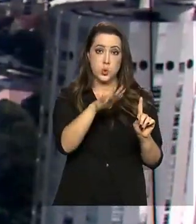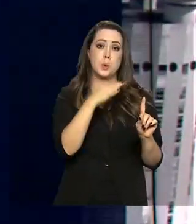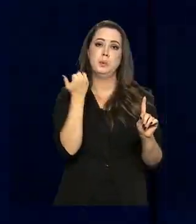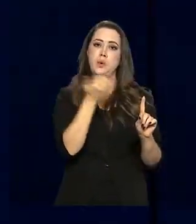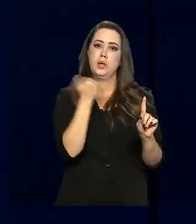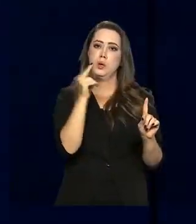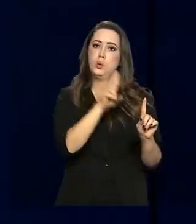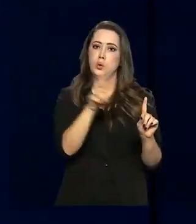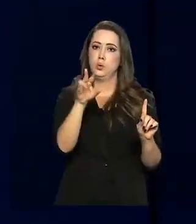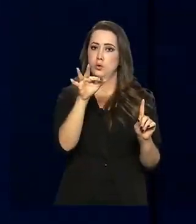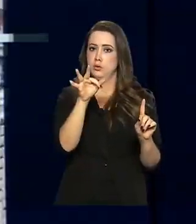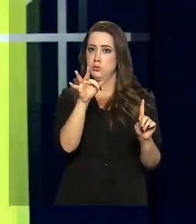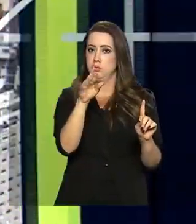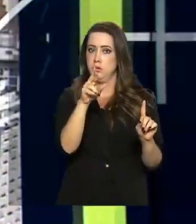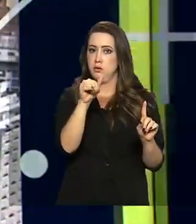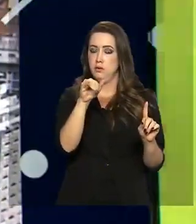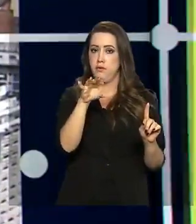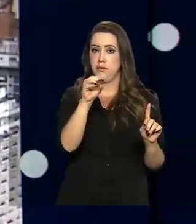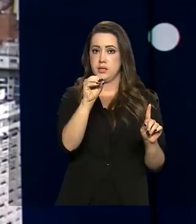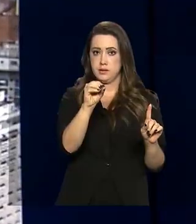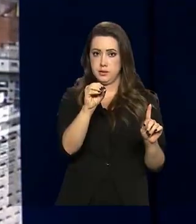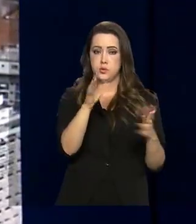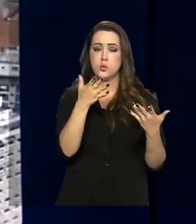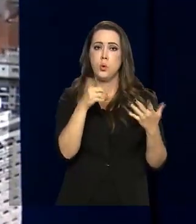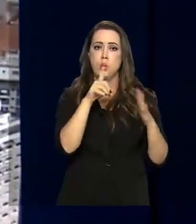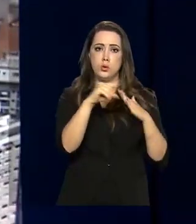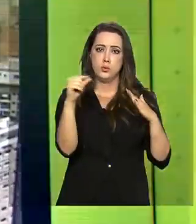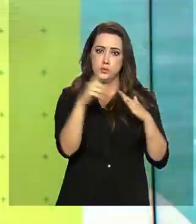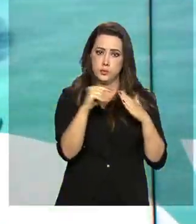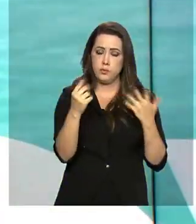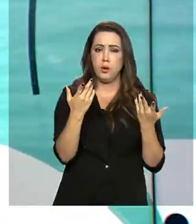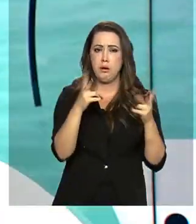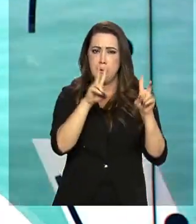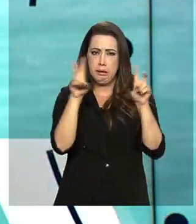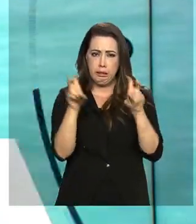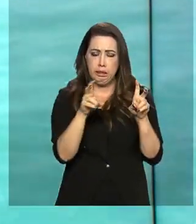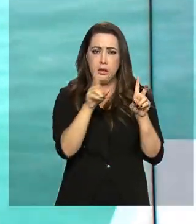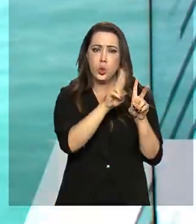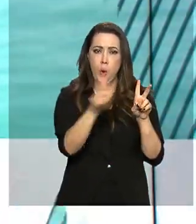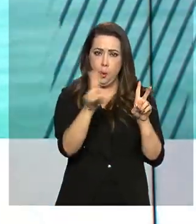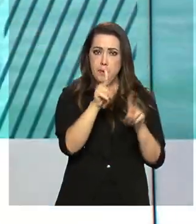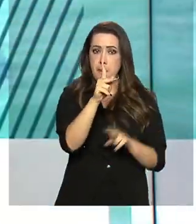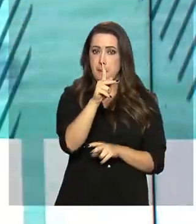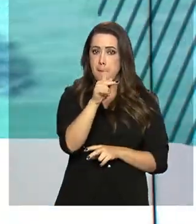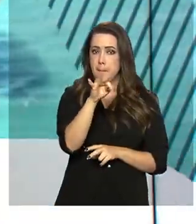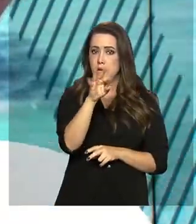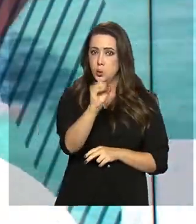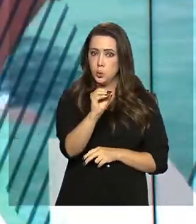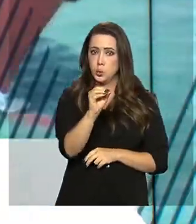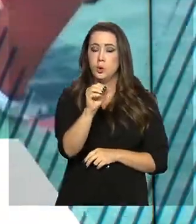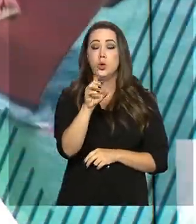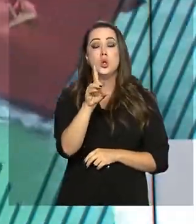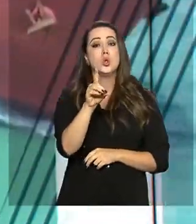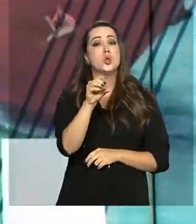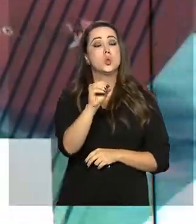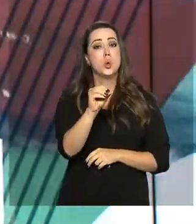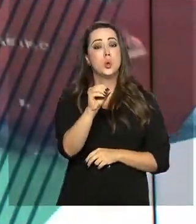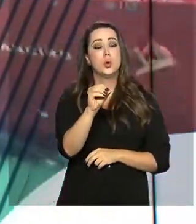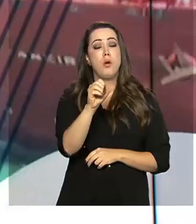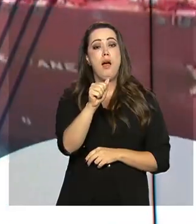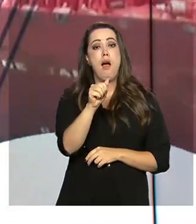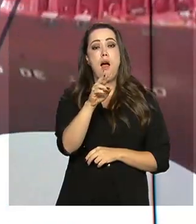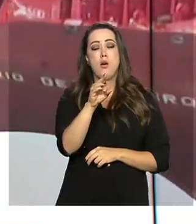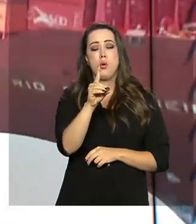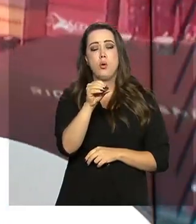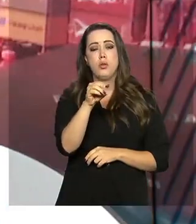Francisco Ferreira Lima no Palácio do Planalto. Pinto do Acordeon, como era conhecido, foi um instrumentista, cantor e compositor